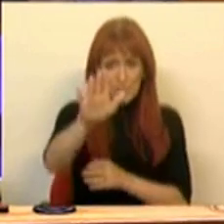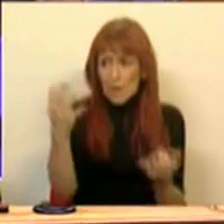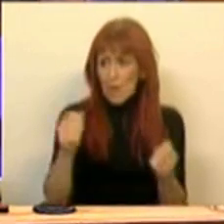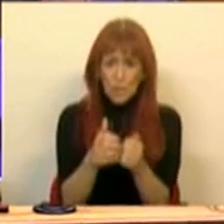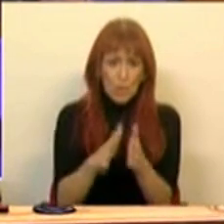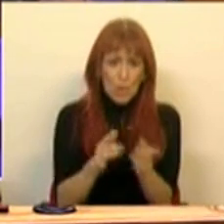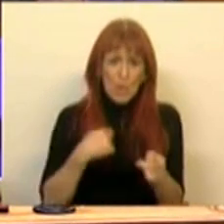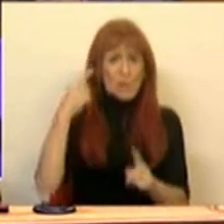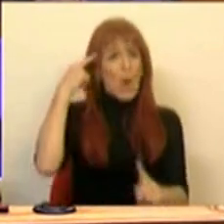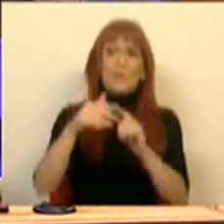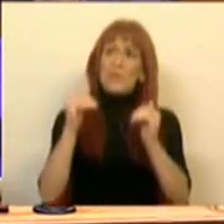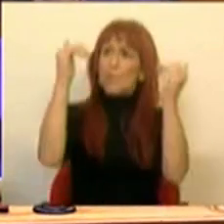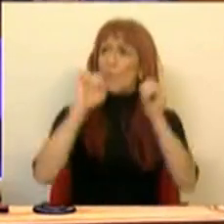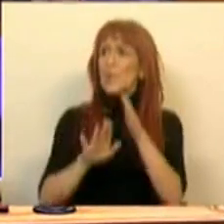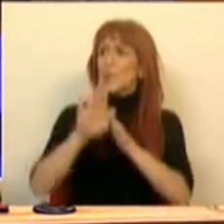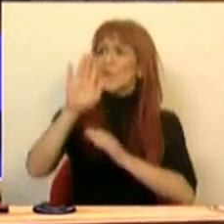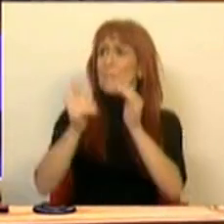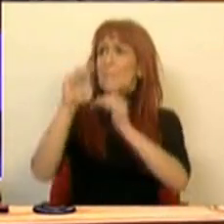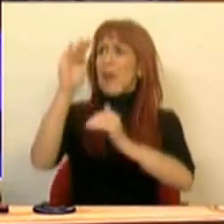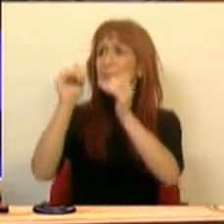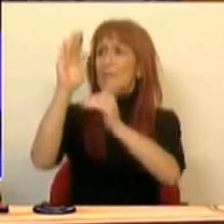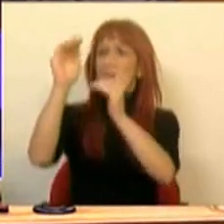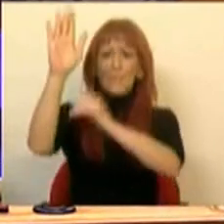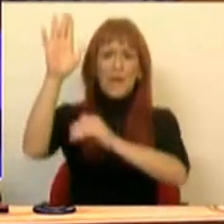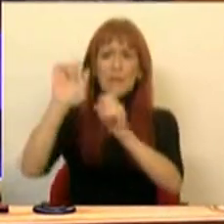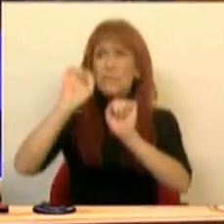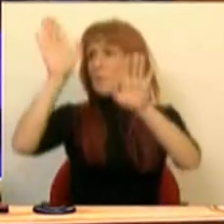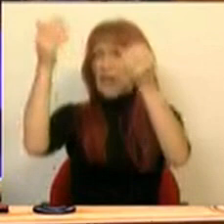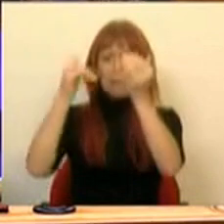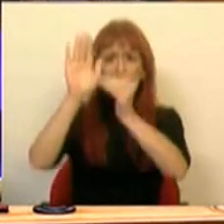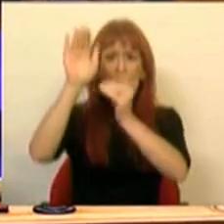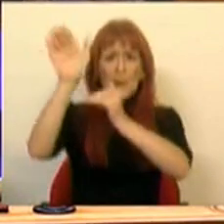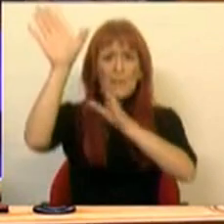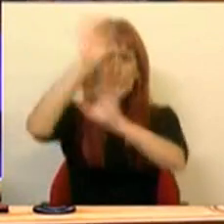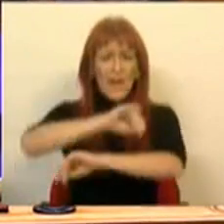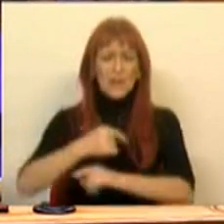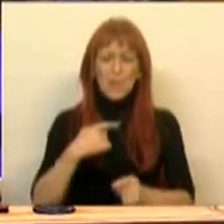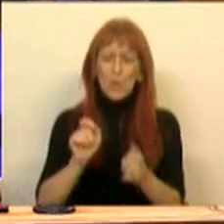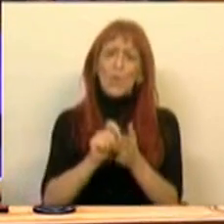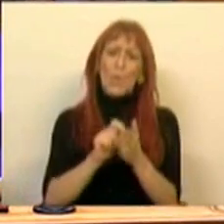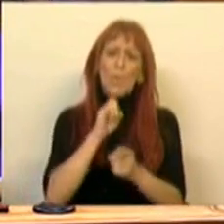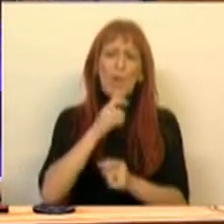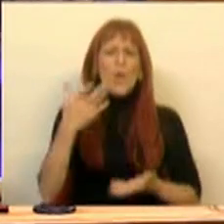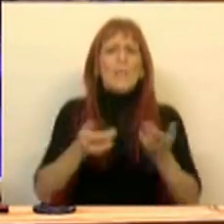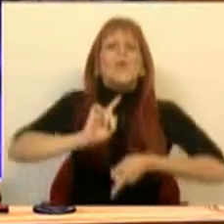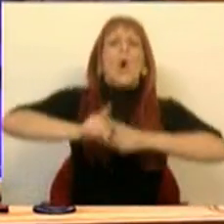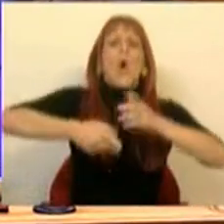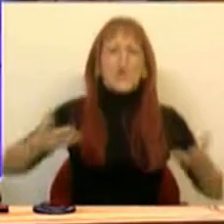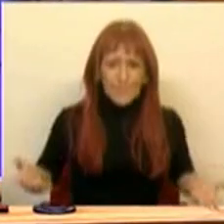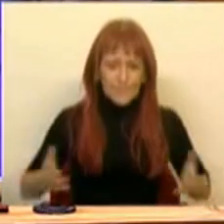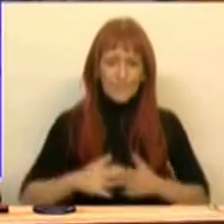que todos nós temos a ambição de podermos crescer sempre mais e o mais possível. O que critério podemos ter de comparação?